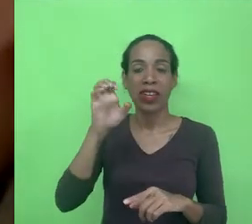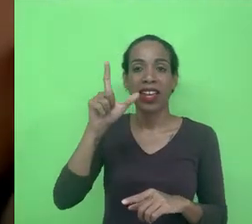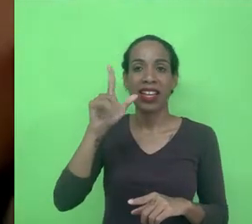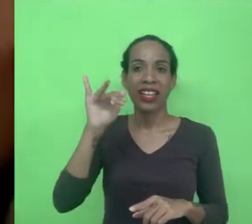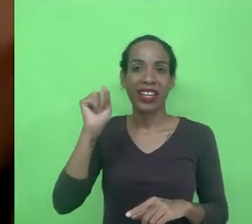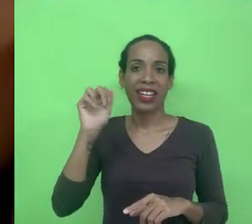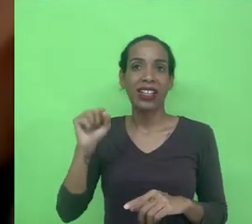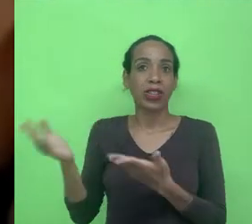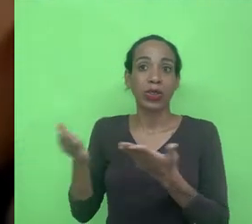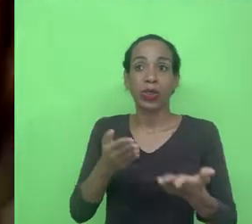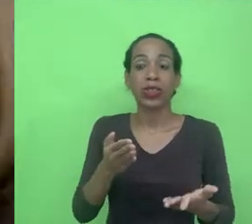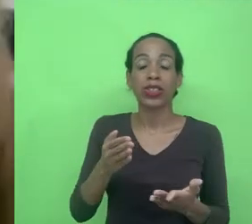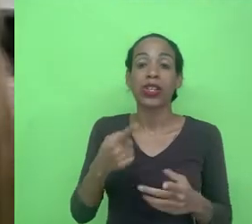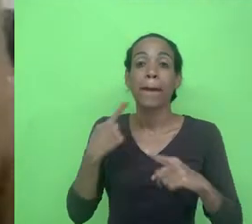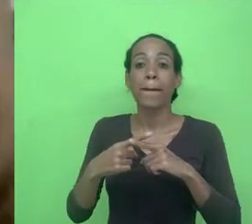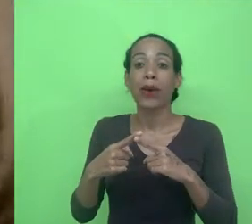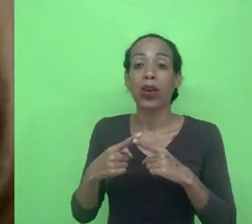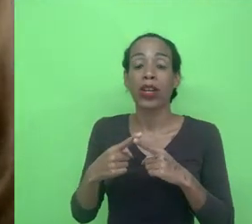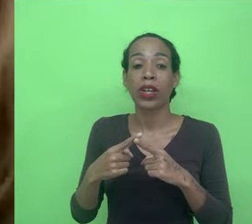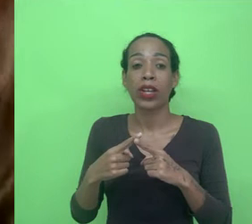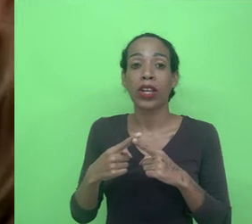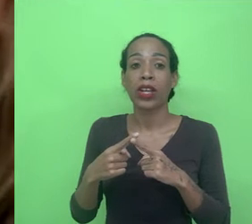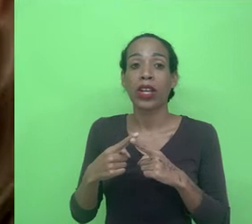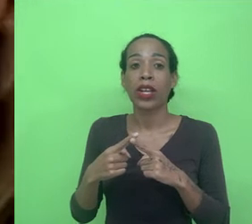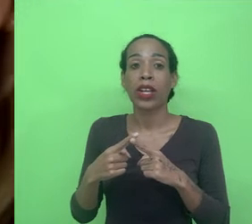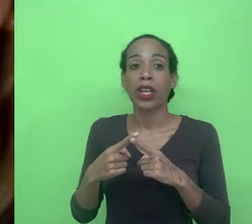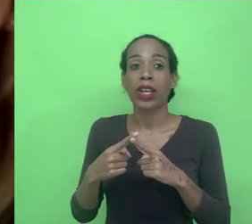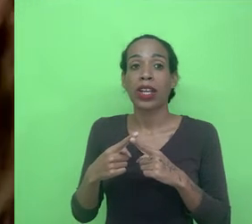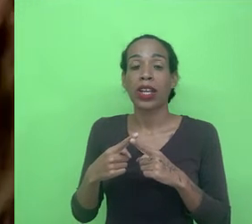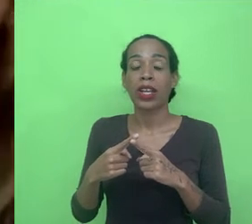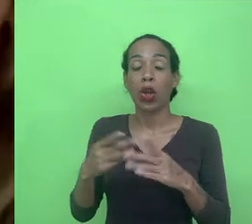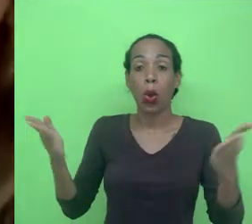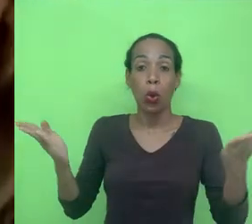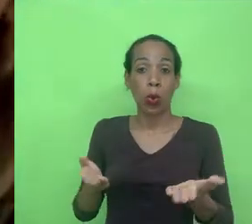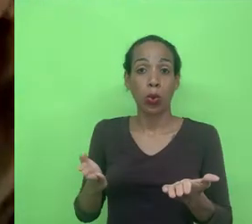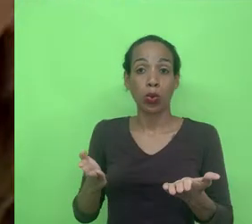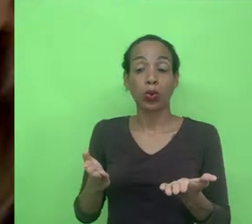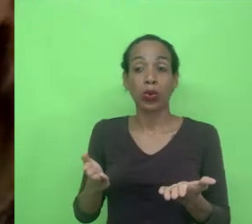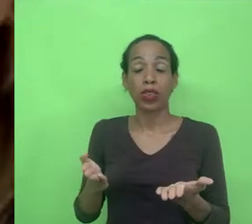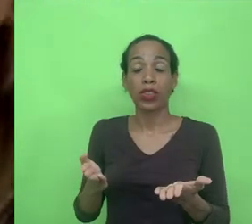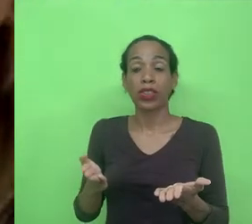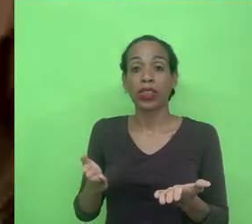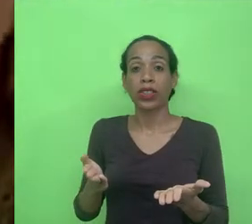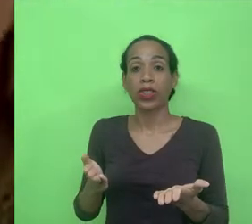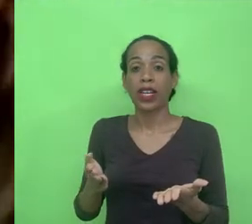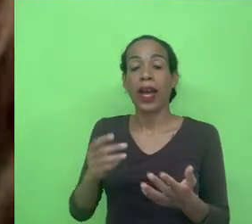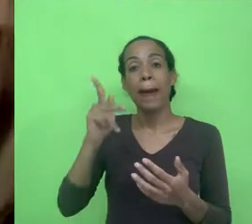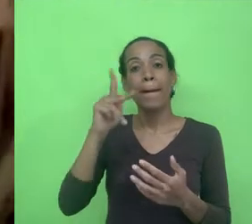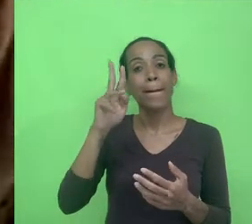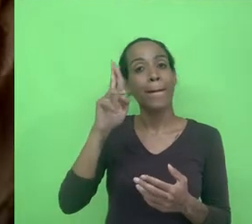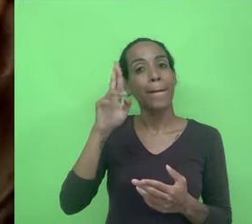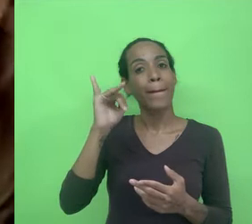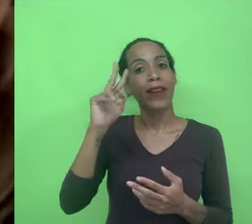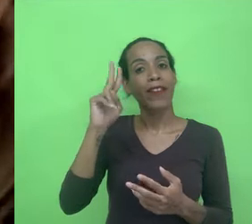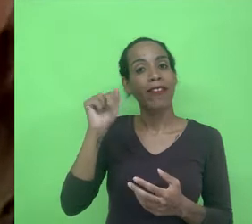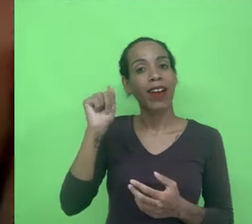questão que eu acho que o grande entre aspas calcanhar de Aquiles hoje é a privacidade né como